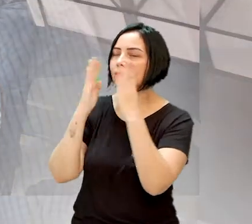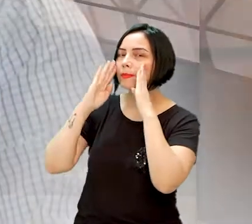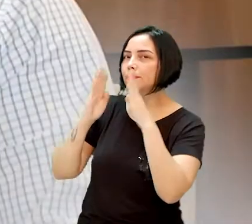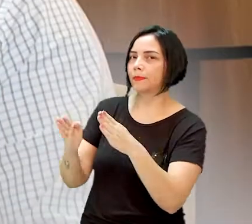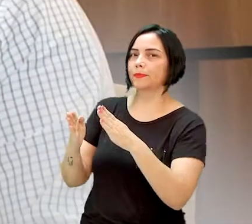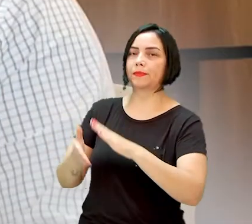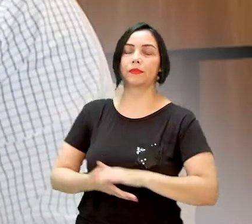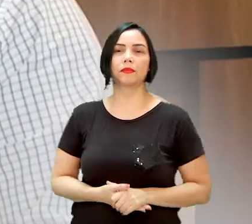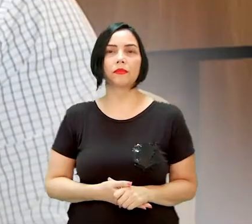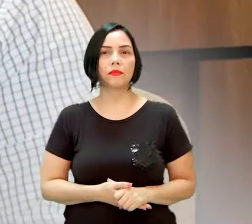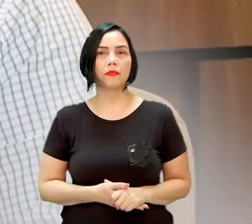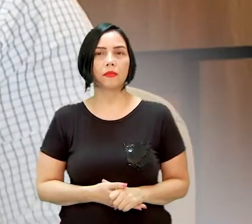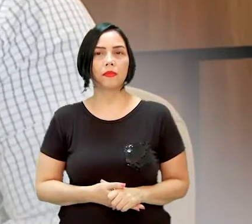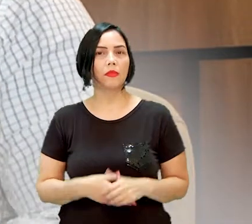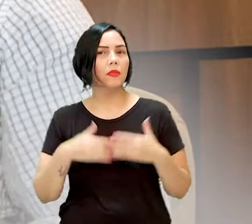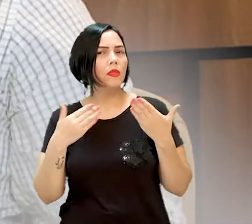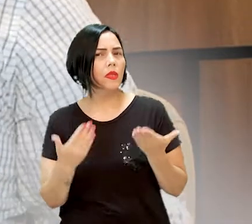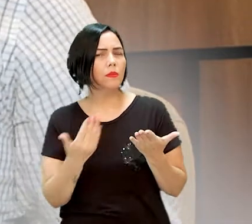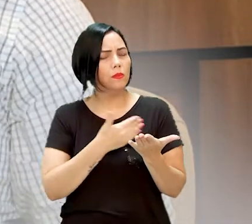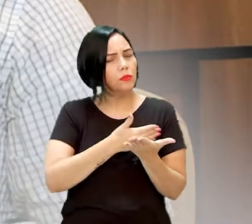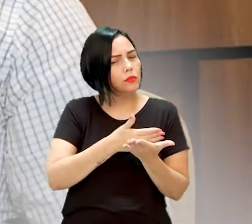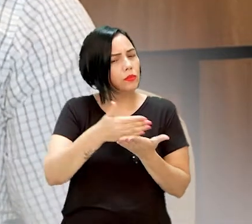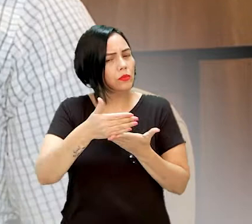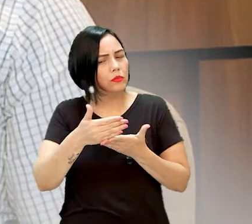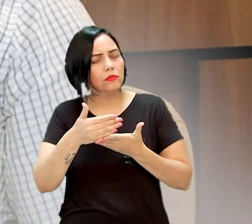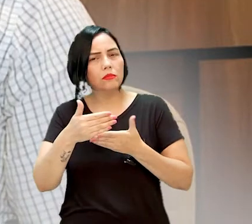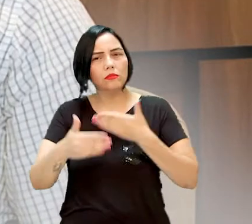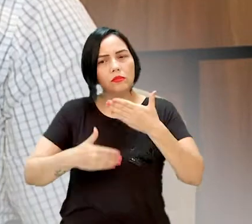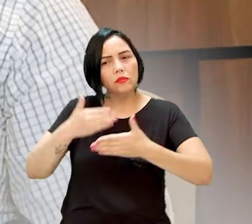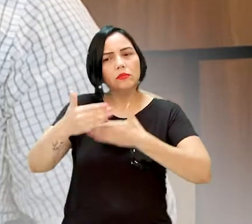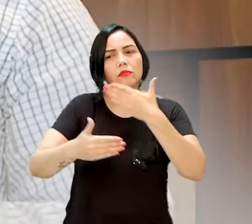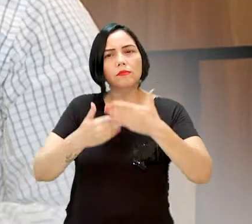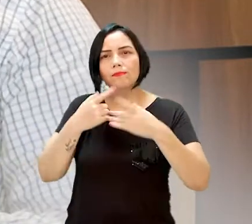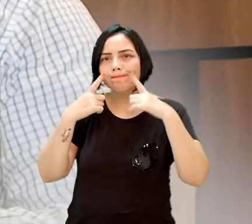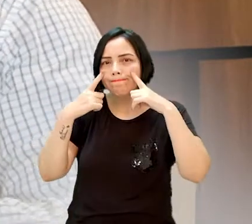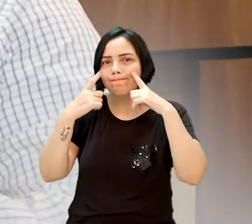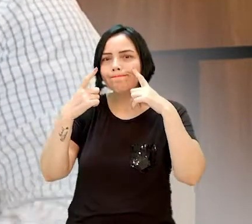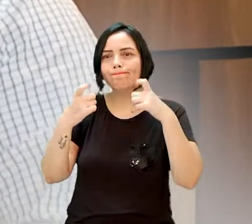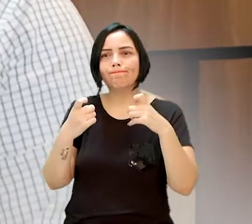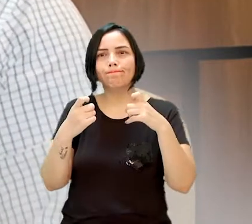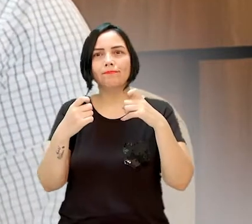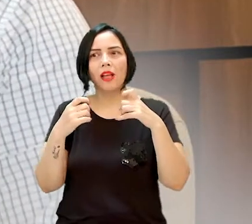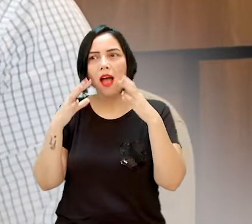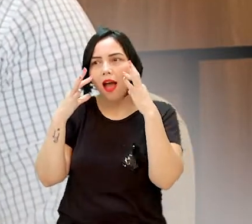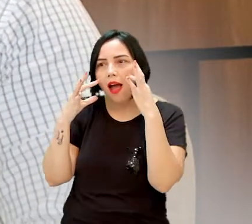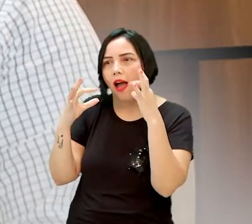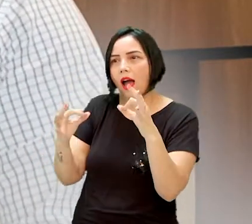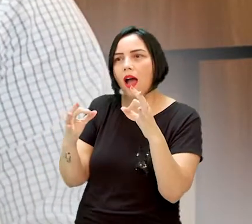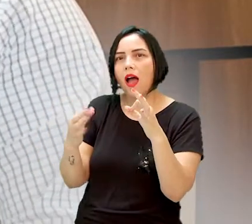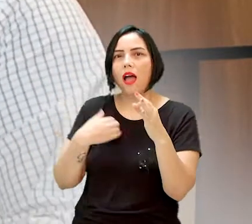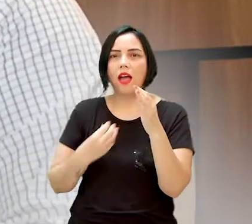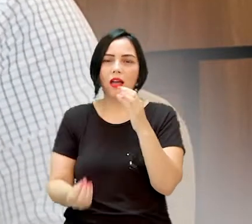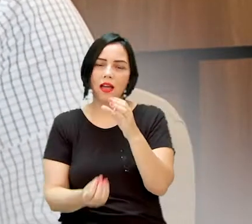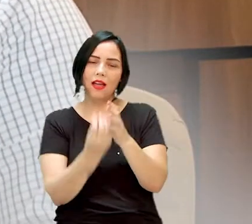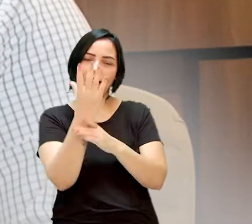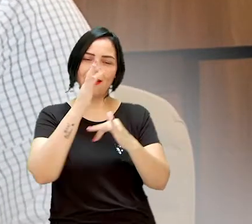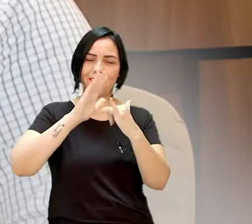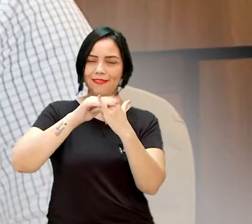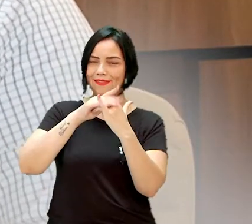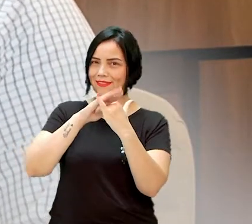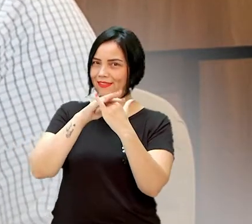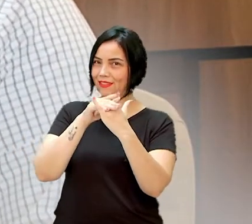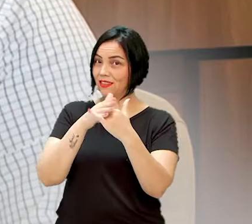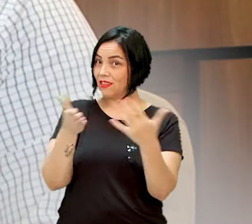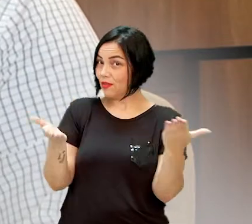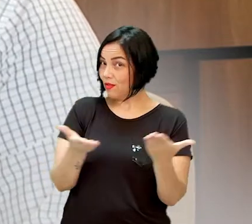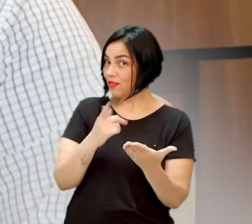Jesus. E, com o passar do tempo, vendo a necessidade, criei um canal no YouTube. Que hoje esse canal, pra você que está me assistindo,